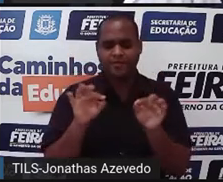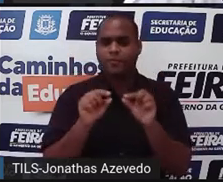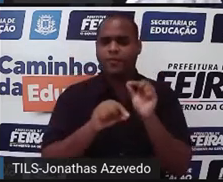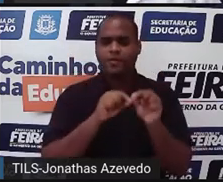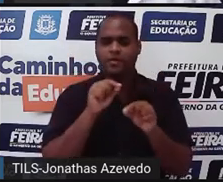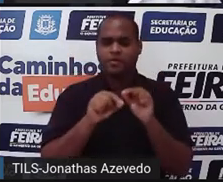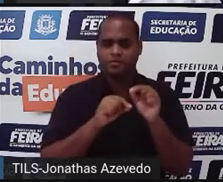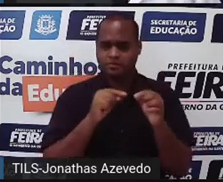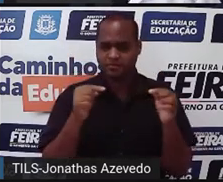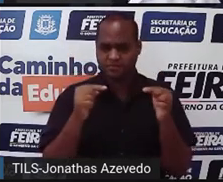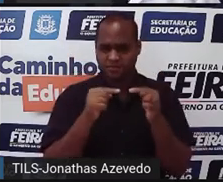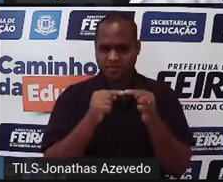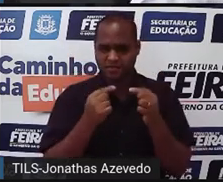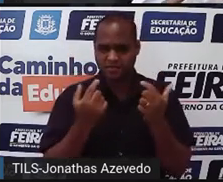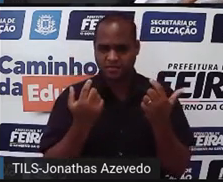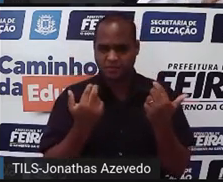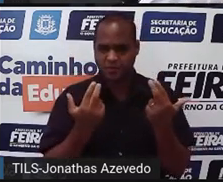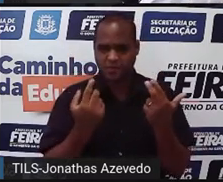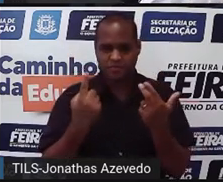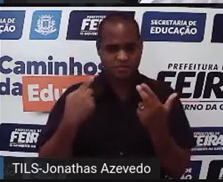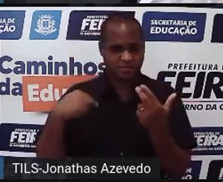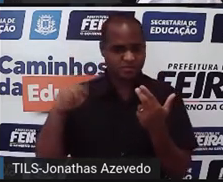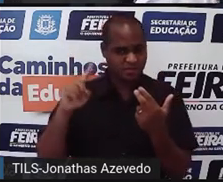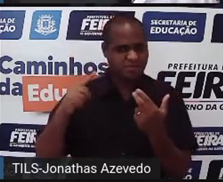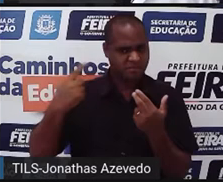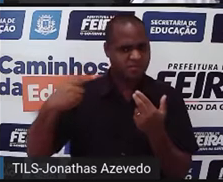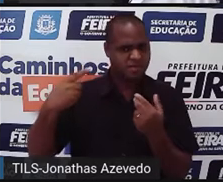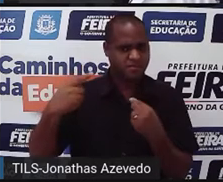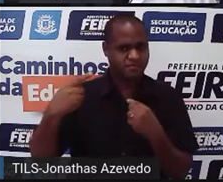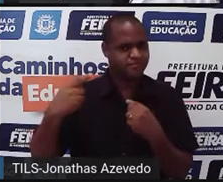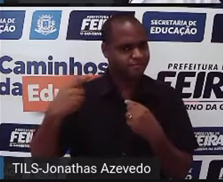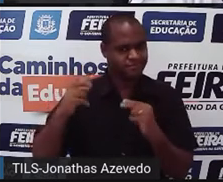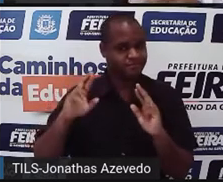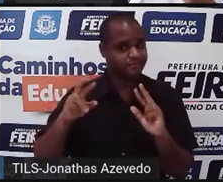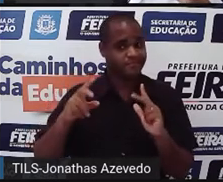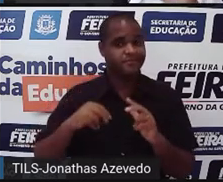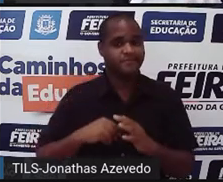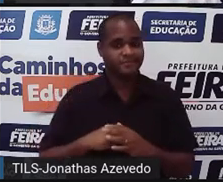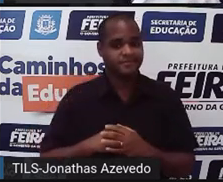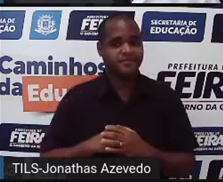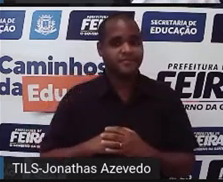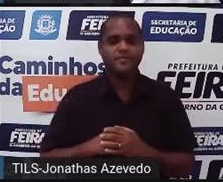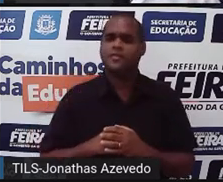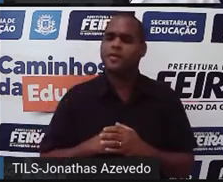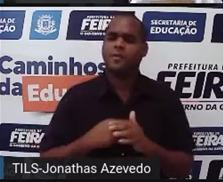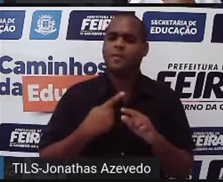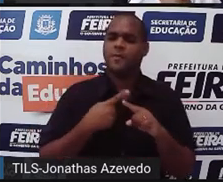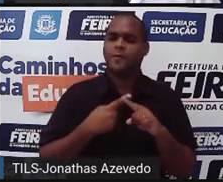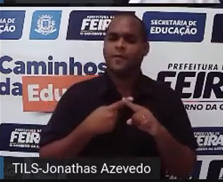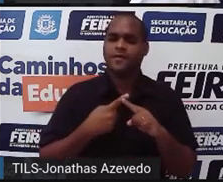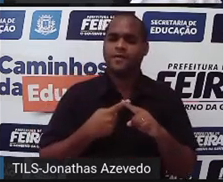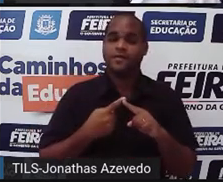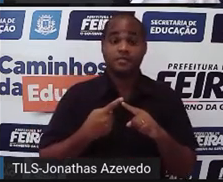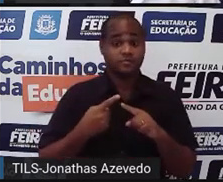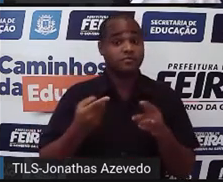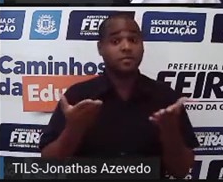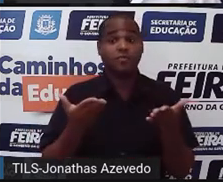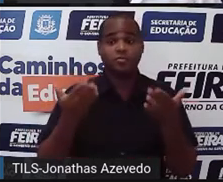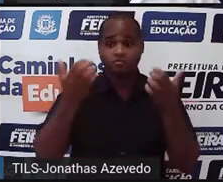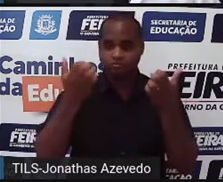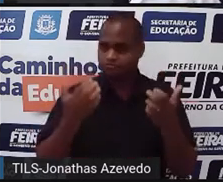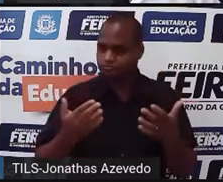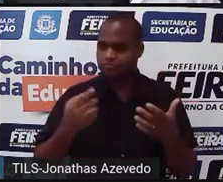não é o mesmo sentido daquela primeira frase. Por que, professor? Porque aqui agora